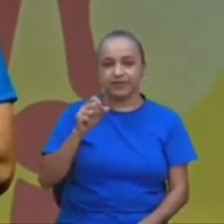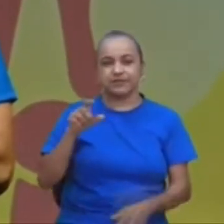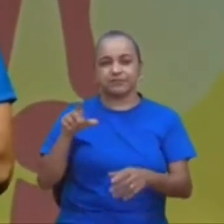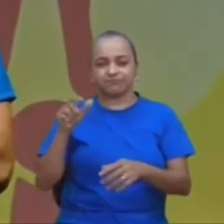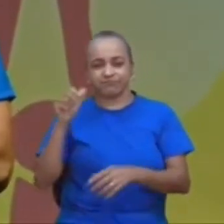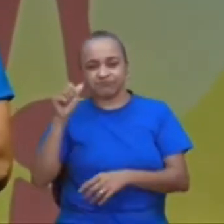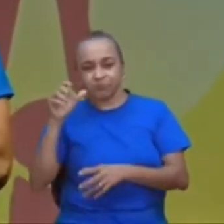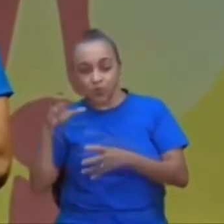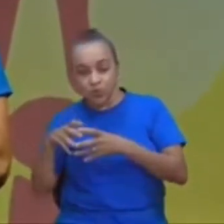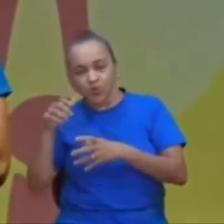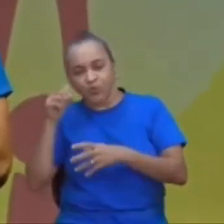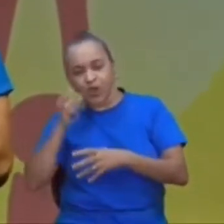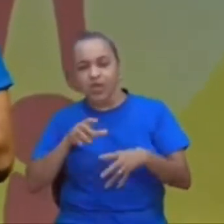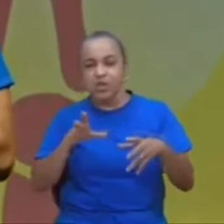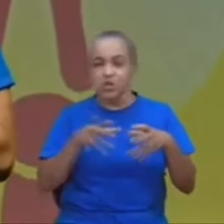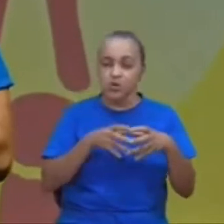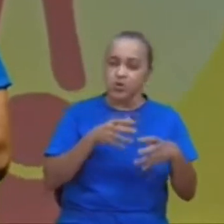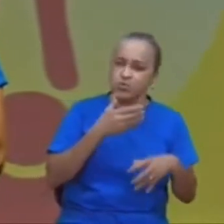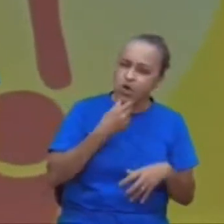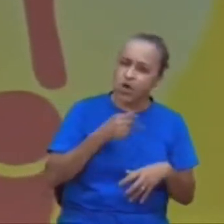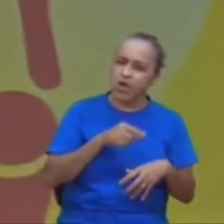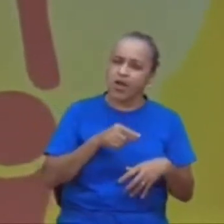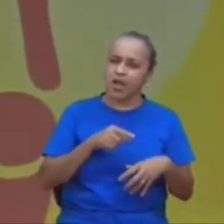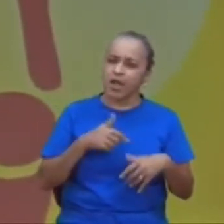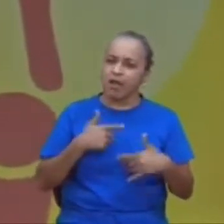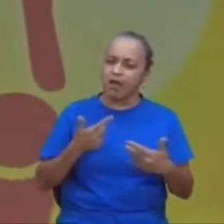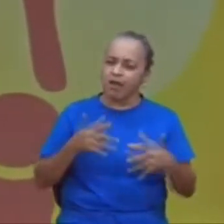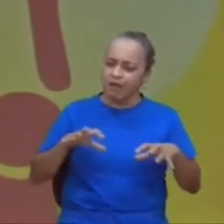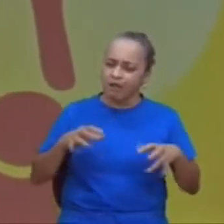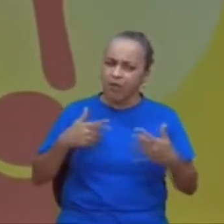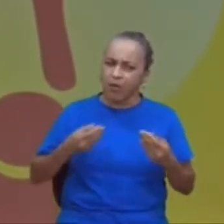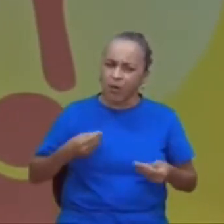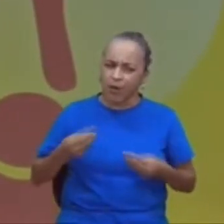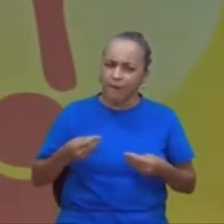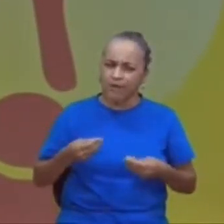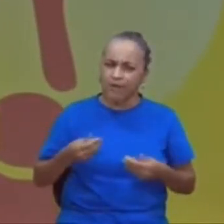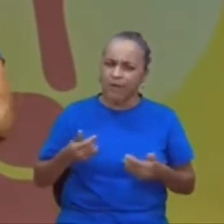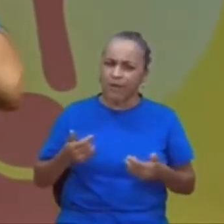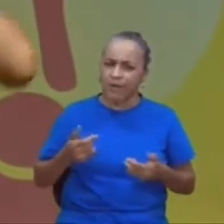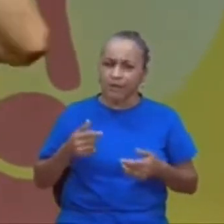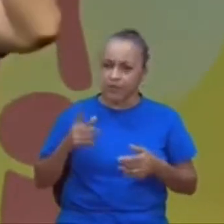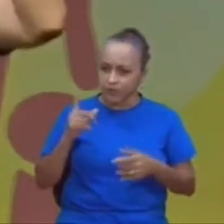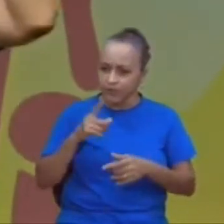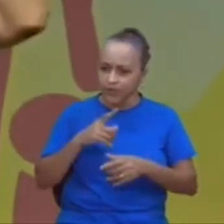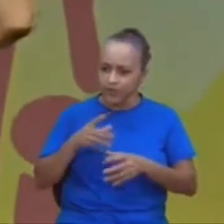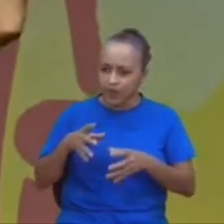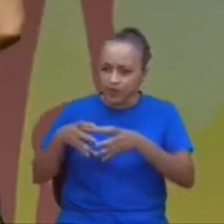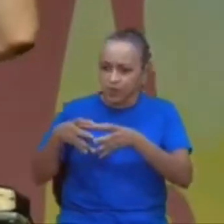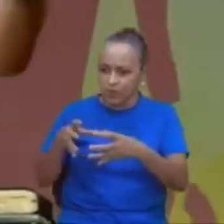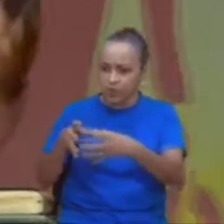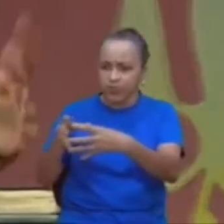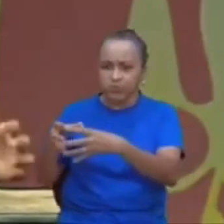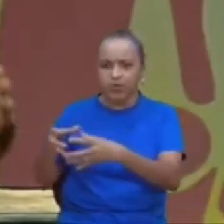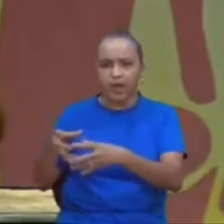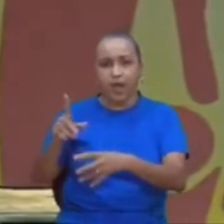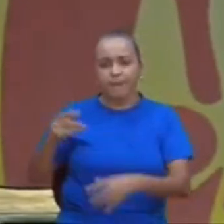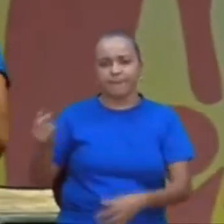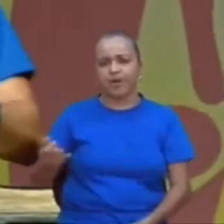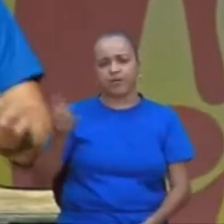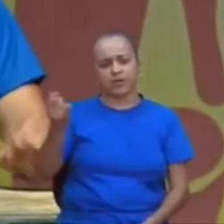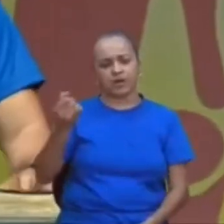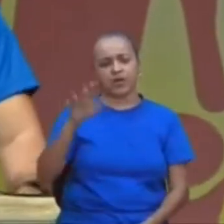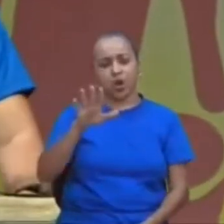então se eu tivesse um GA, eu corria atrás, eu dava o meu jeito, sabe por quê? Porque, isso era importante,